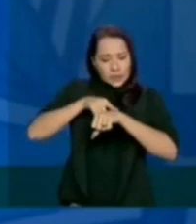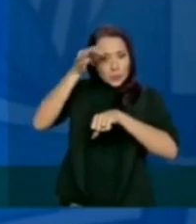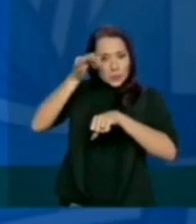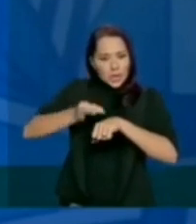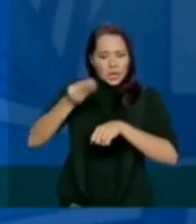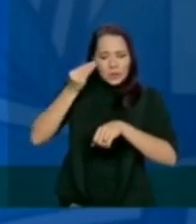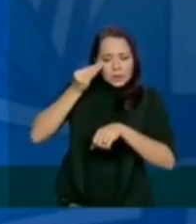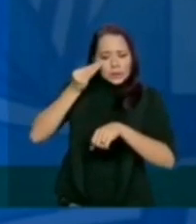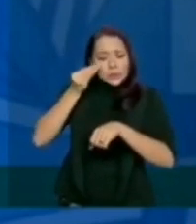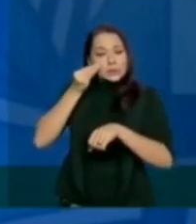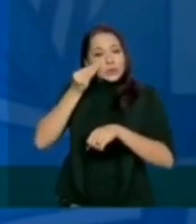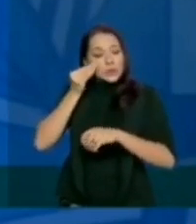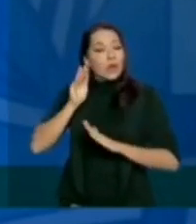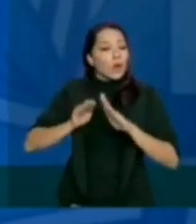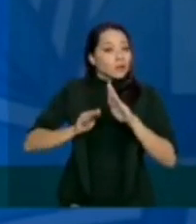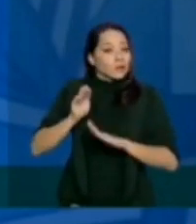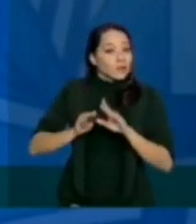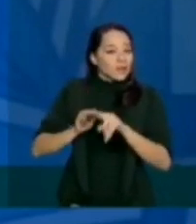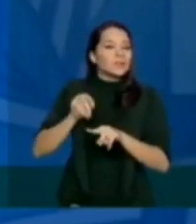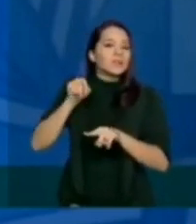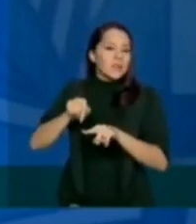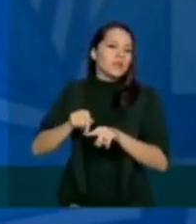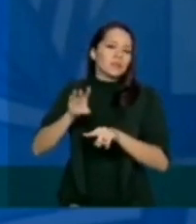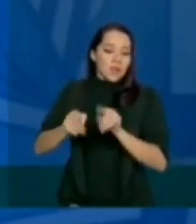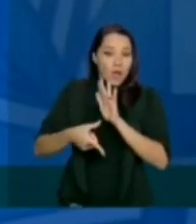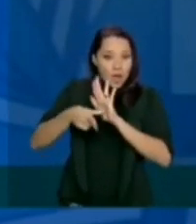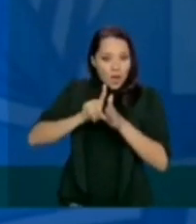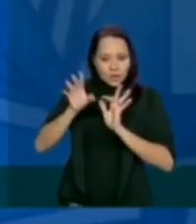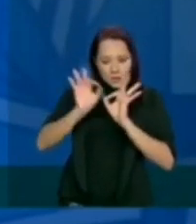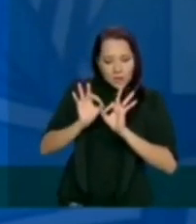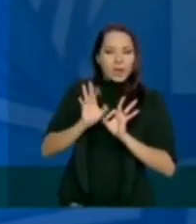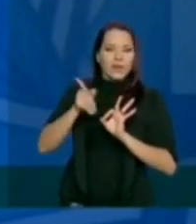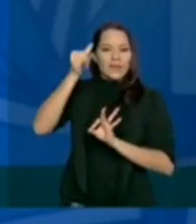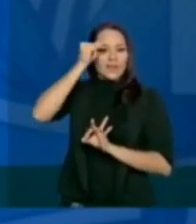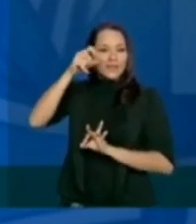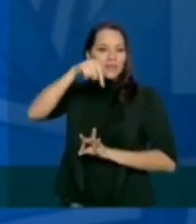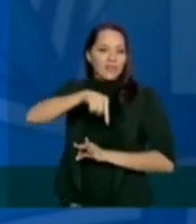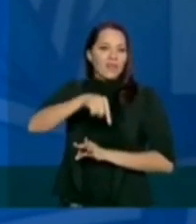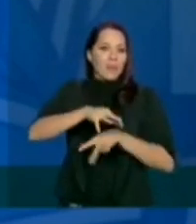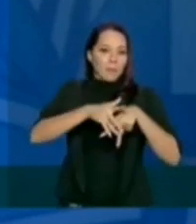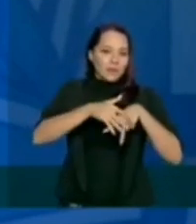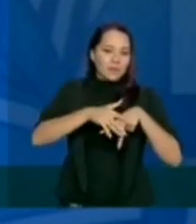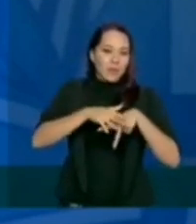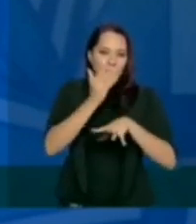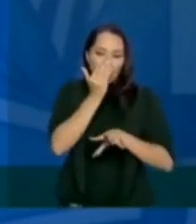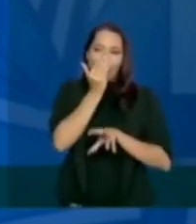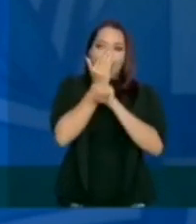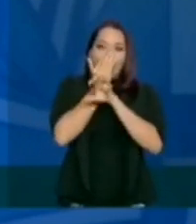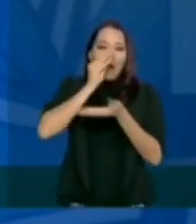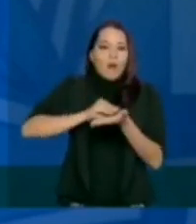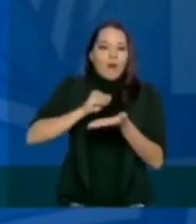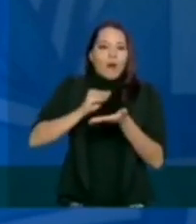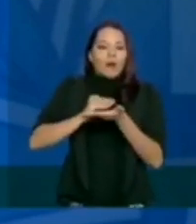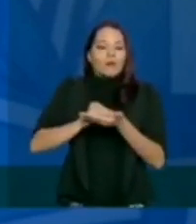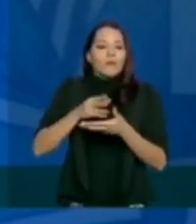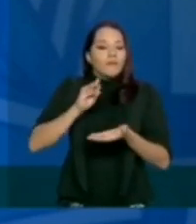exatos. Muitas vezes, essa abordagem precoce evita o paciente chegar à insuficiência respiratória